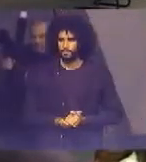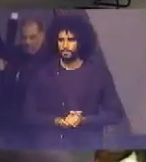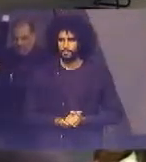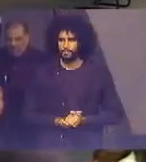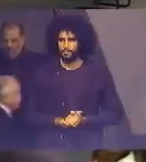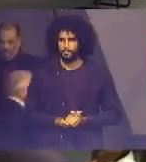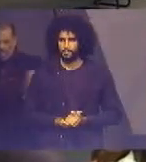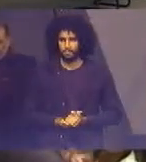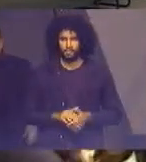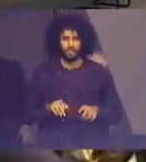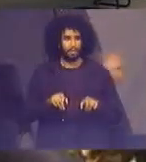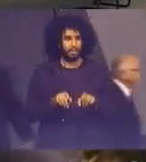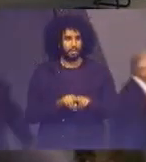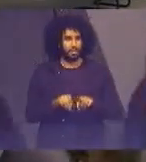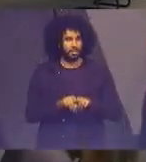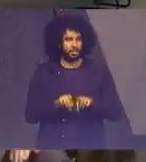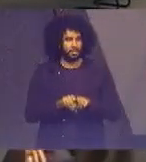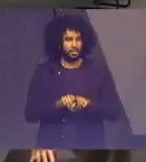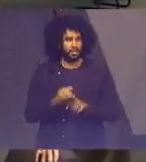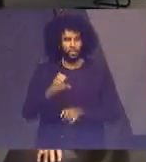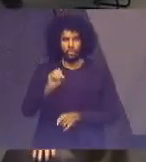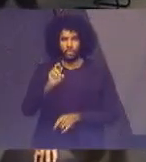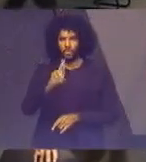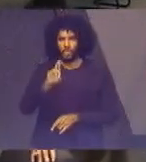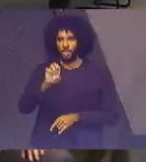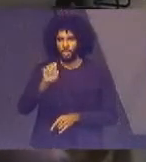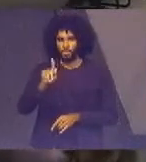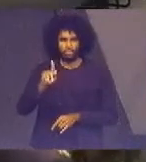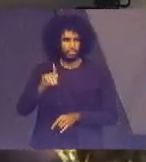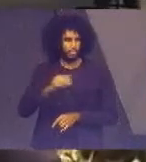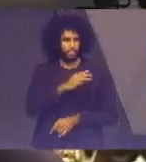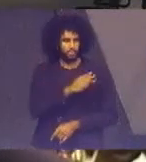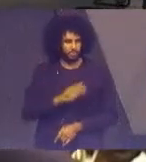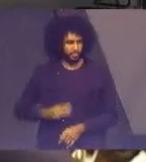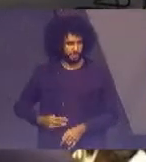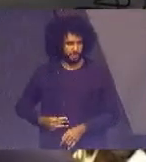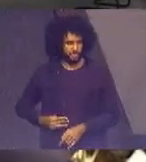O corredor nacional de justiça, ministro Humberto Martins.